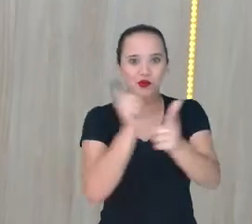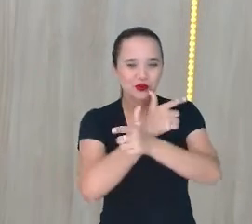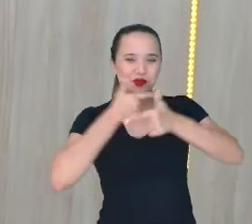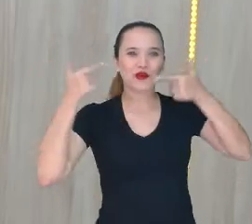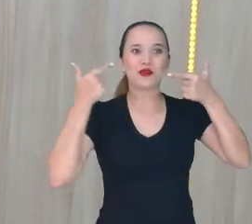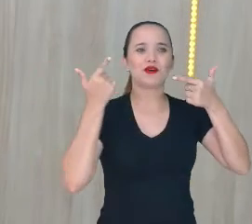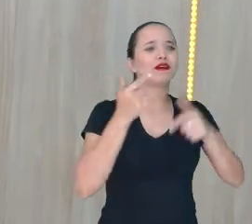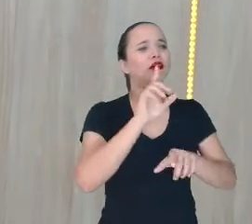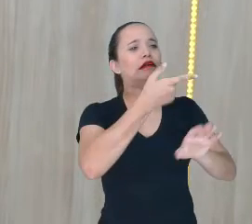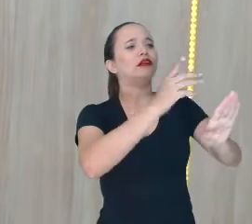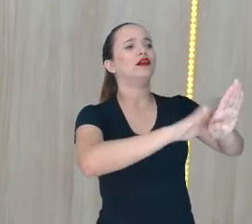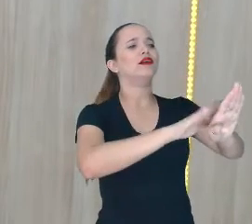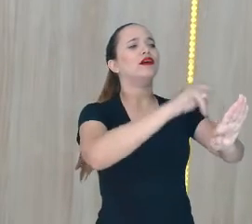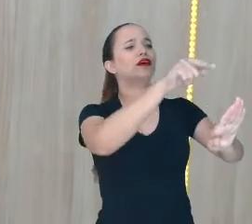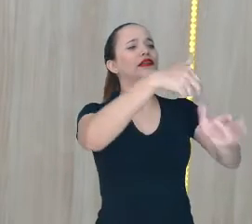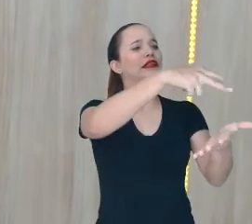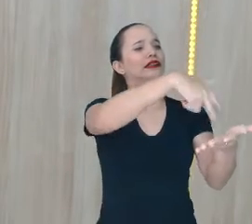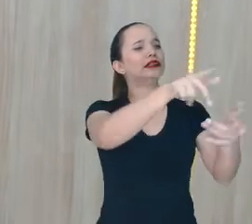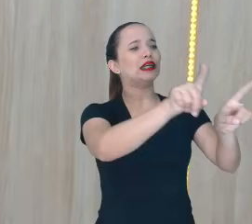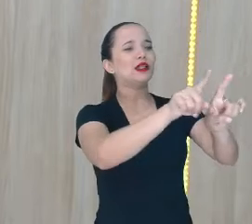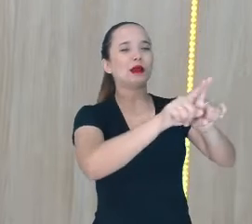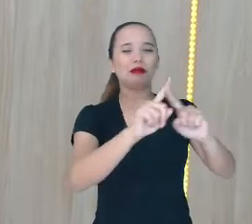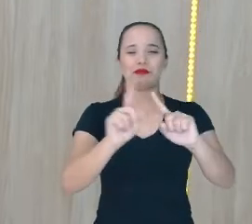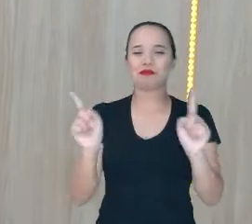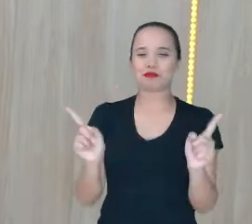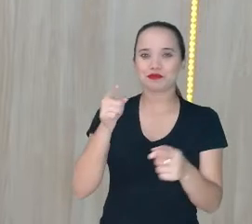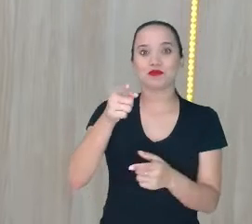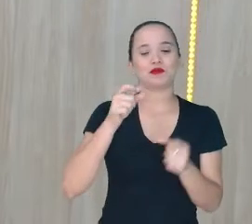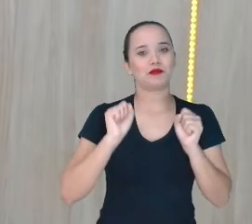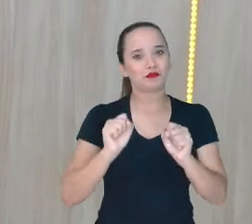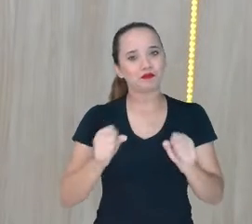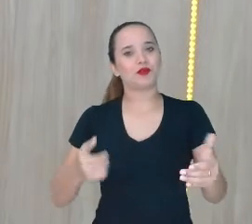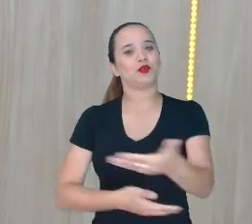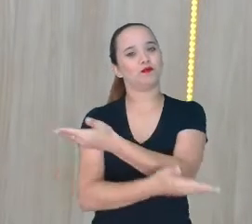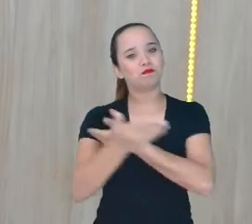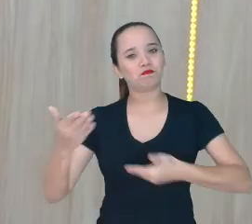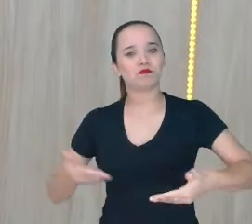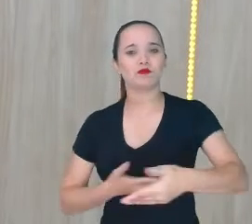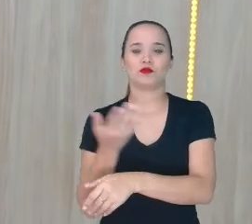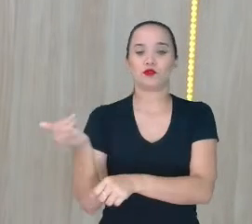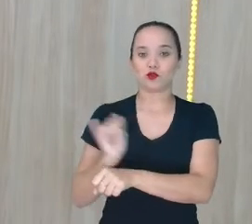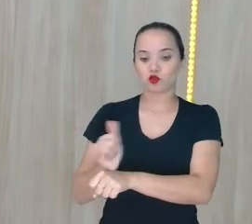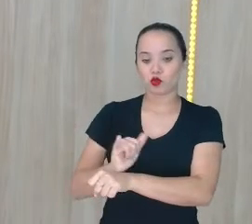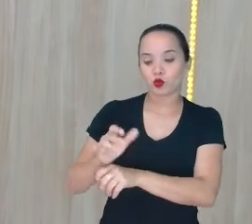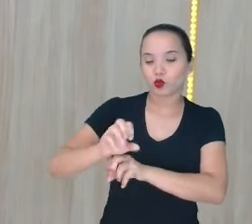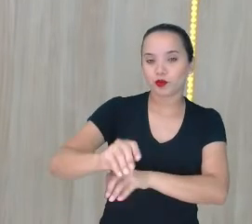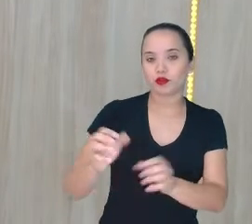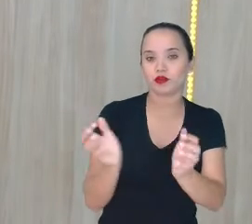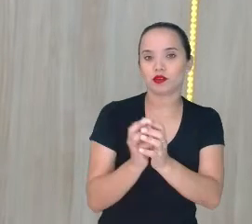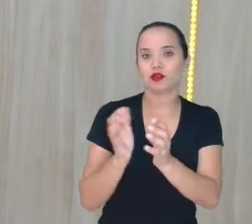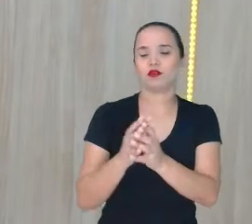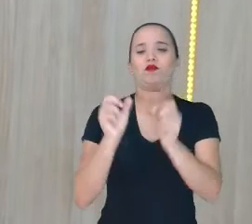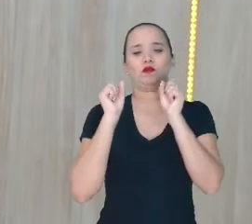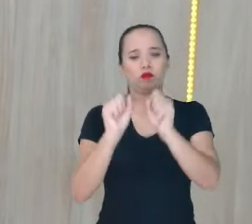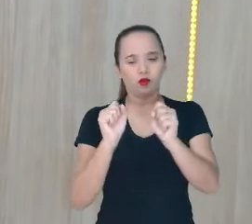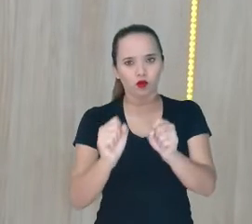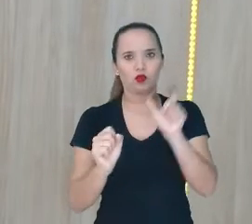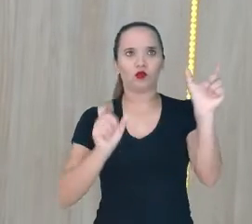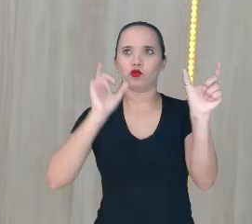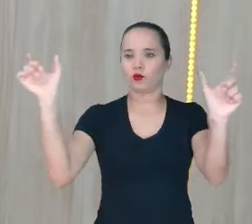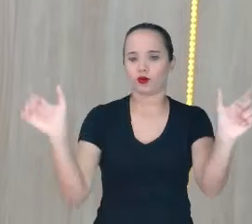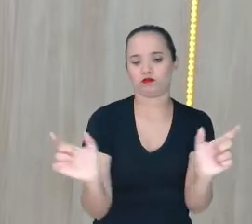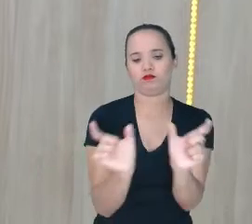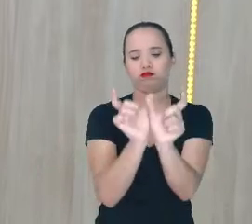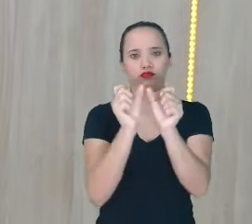Mas você pode interagir Além do canal do Youtube Educa Recife Tudo junto Eita professor Você também pode